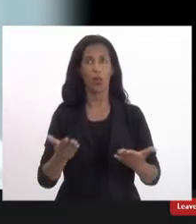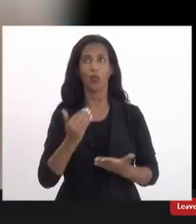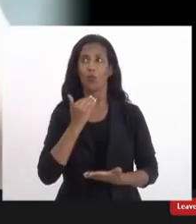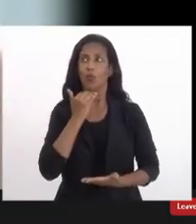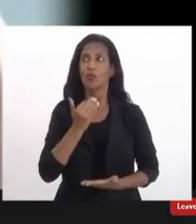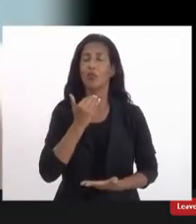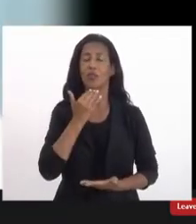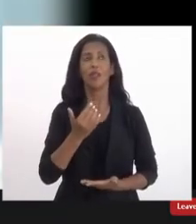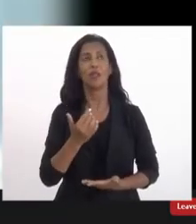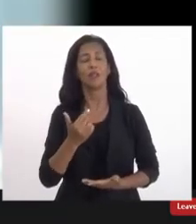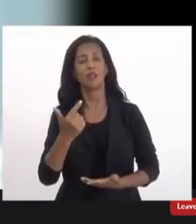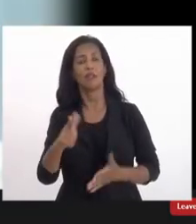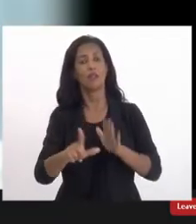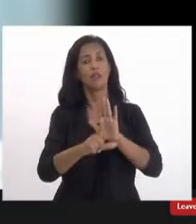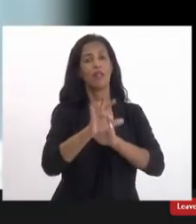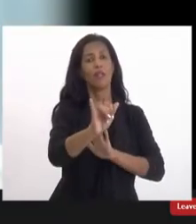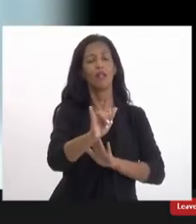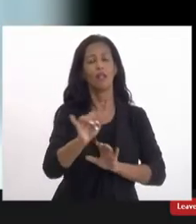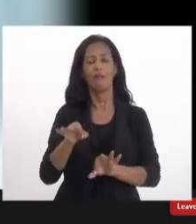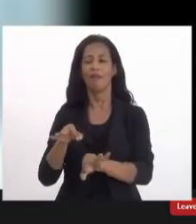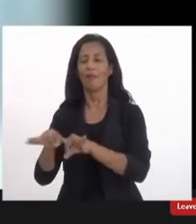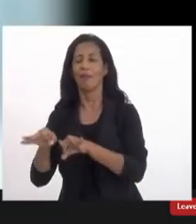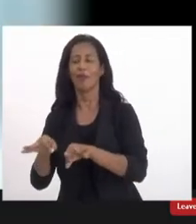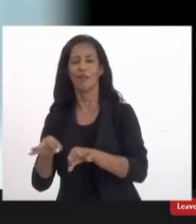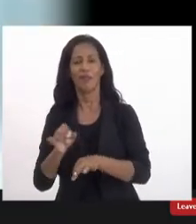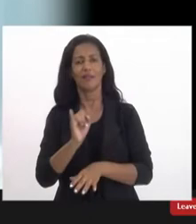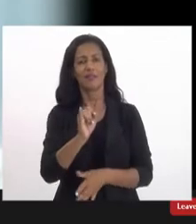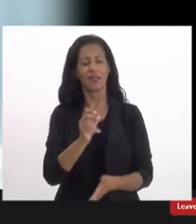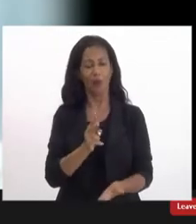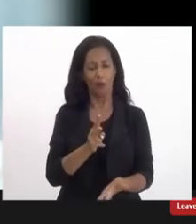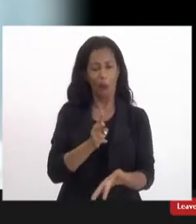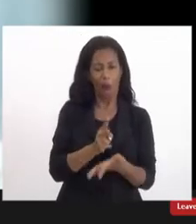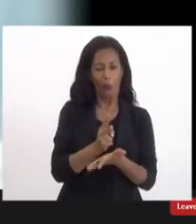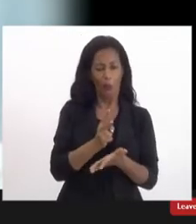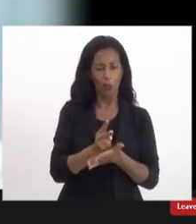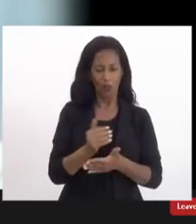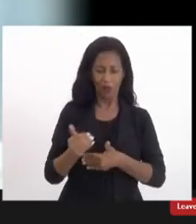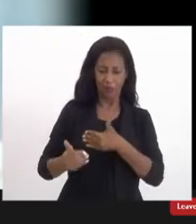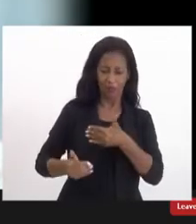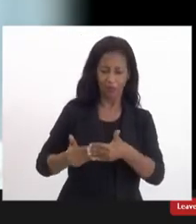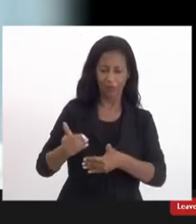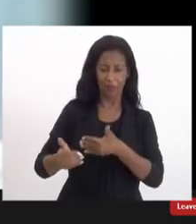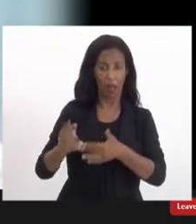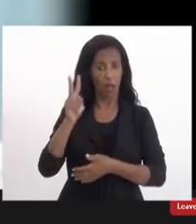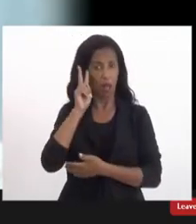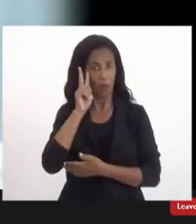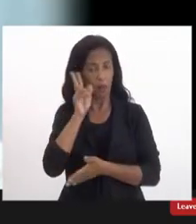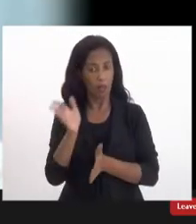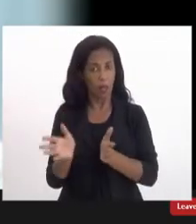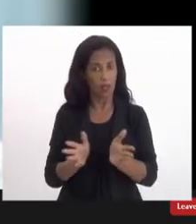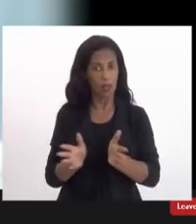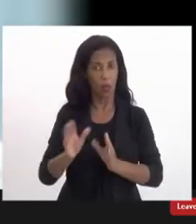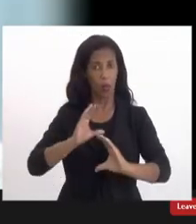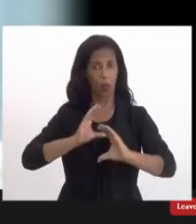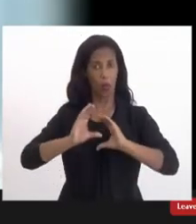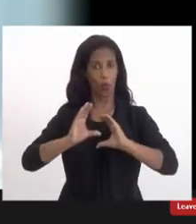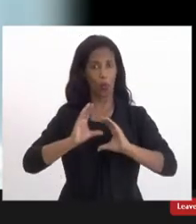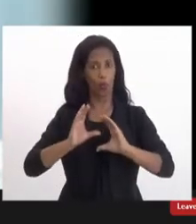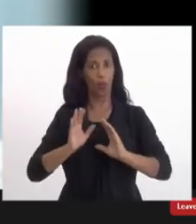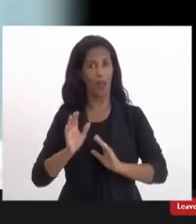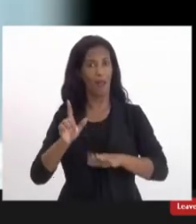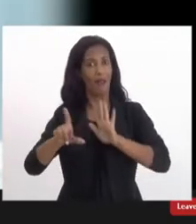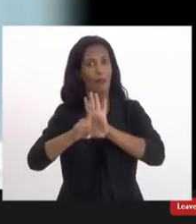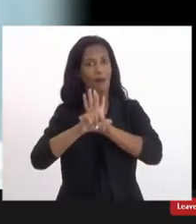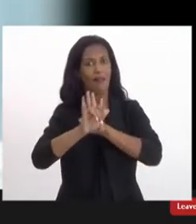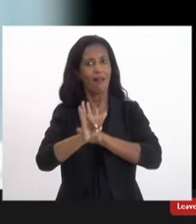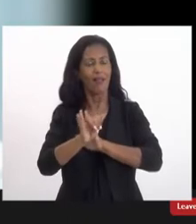ter lei não adianta a gente ter projetos a gente continuar nesse compasso lembrando que acessibilidade comunicacional é lei federal